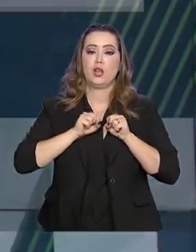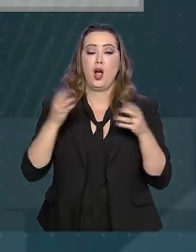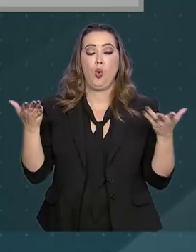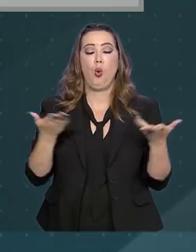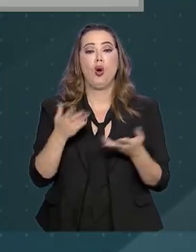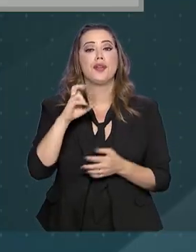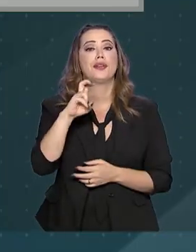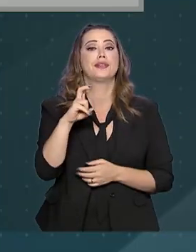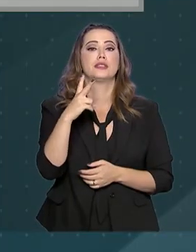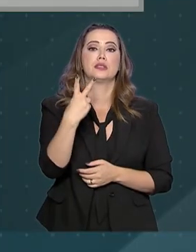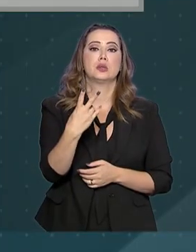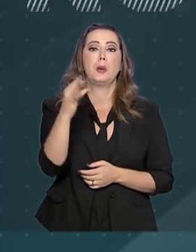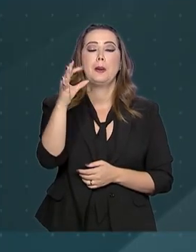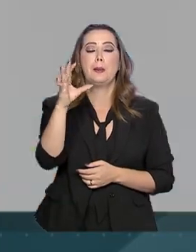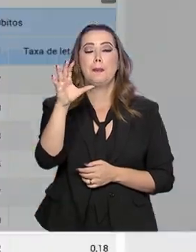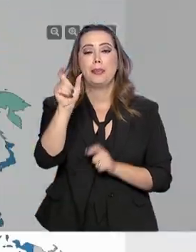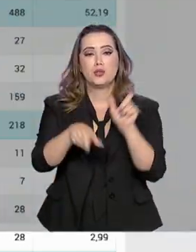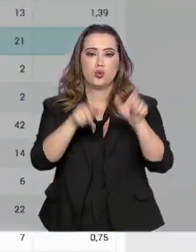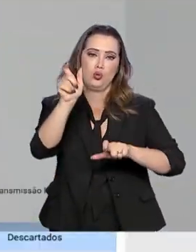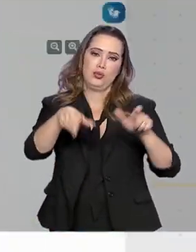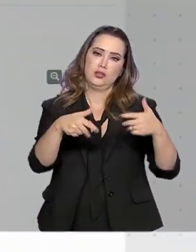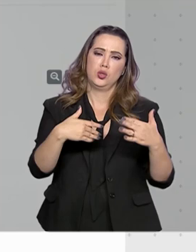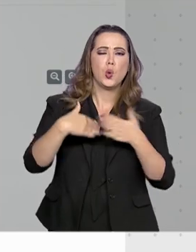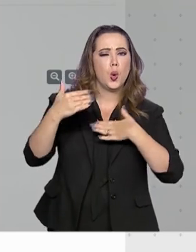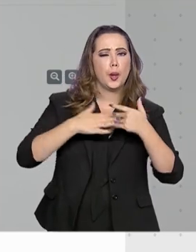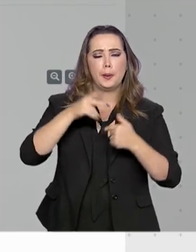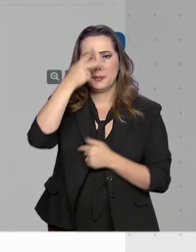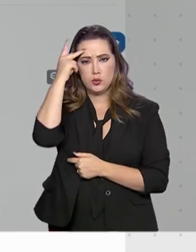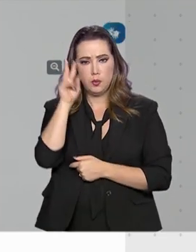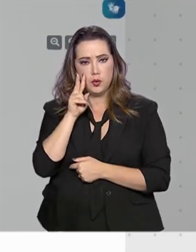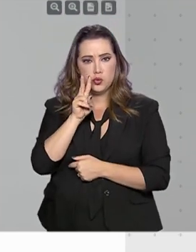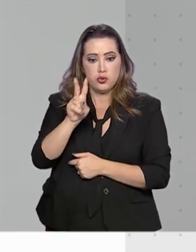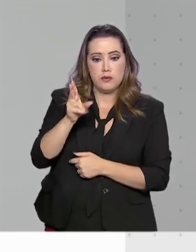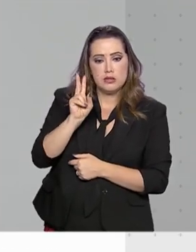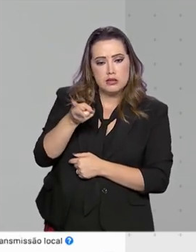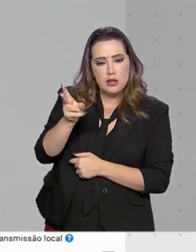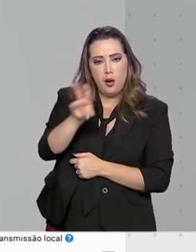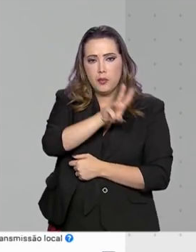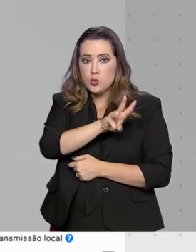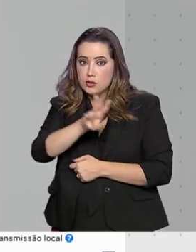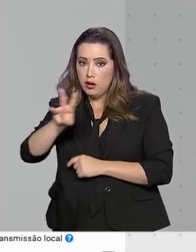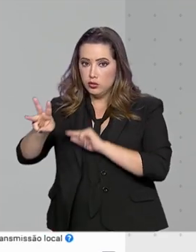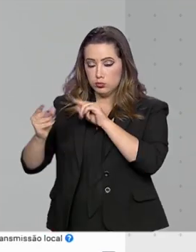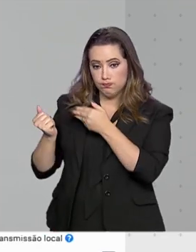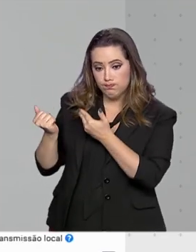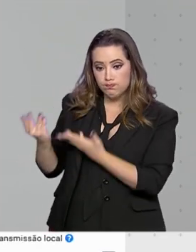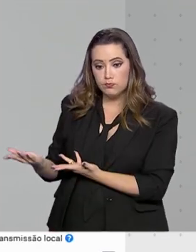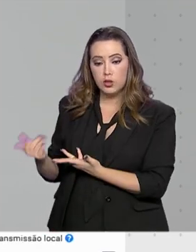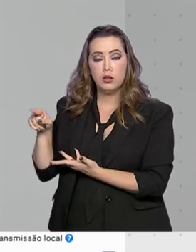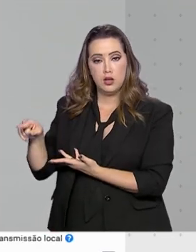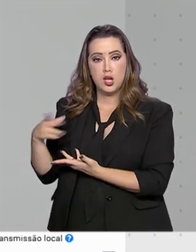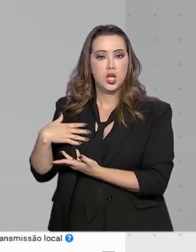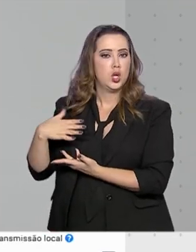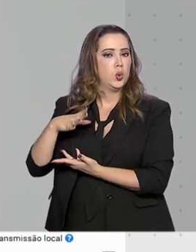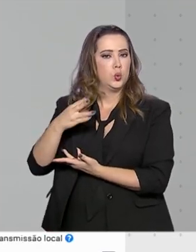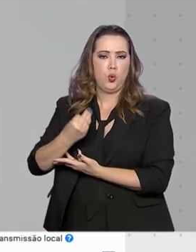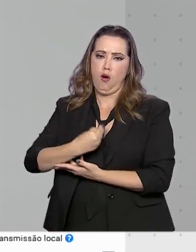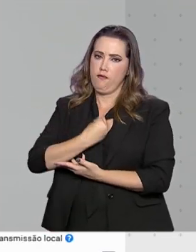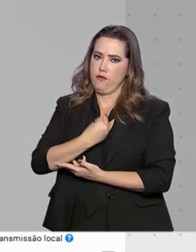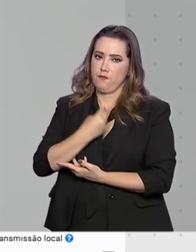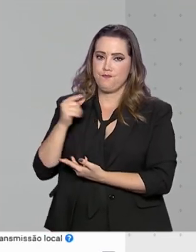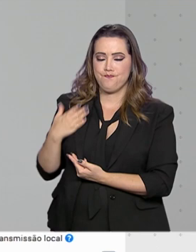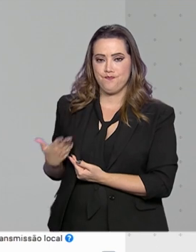52. Qualquer pessoa pode acessar as atualizações em tempo real por essa plataforma na internet.